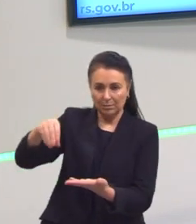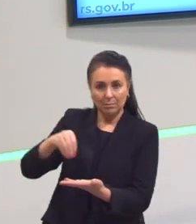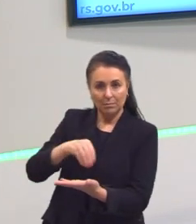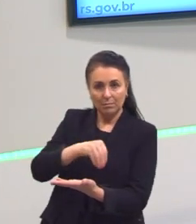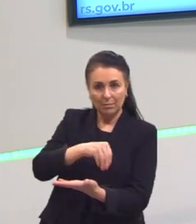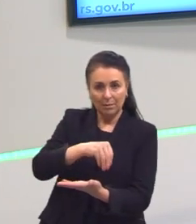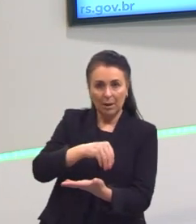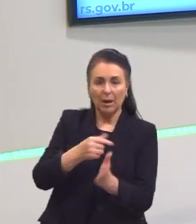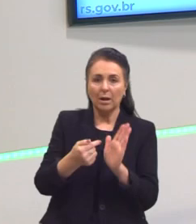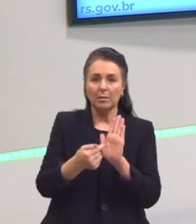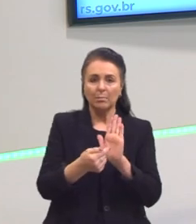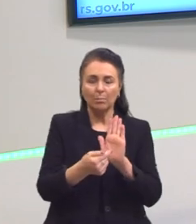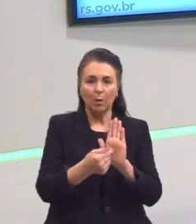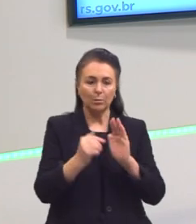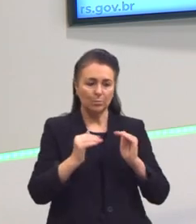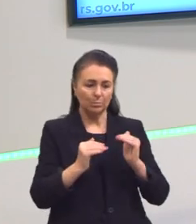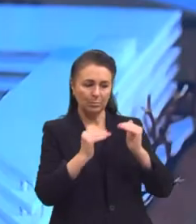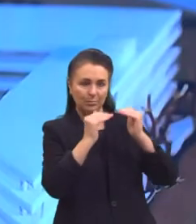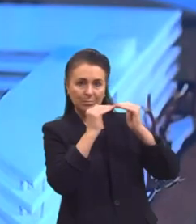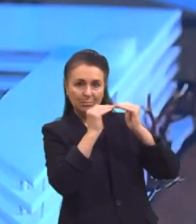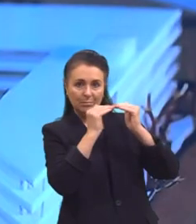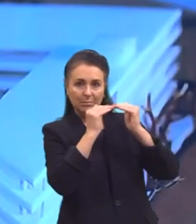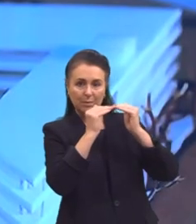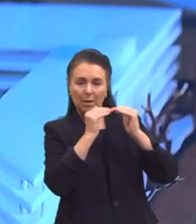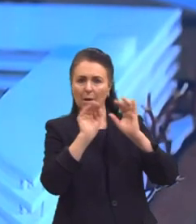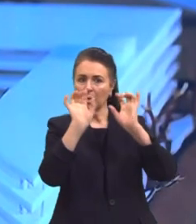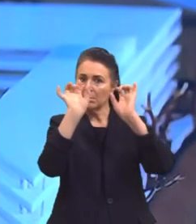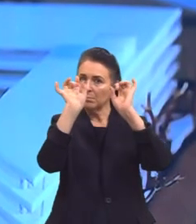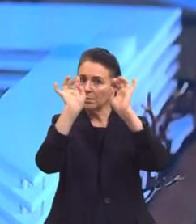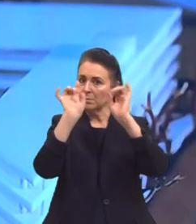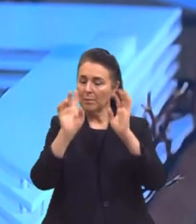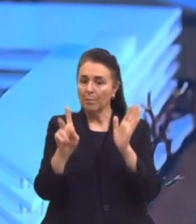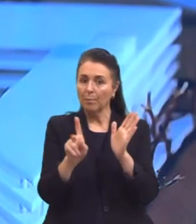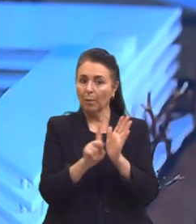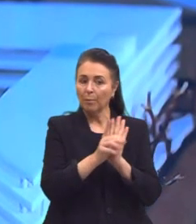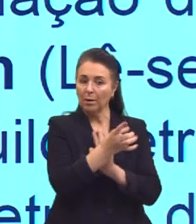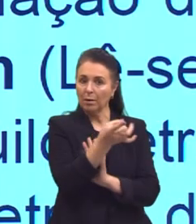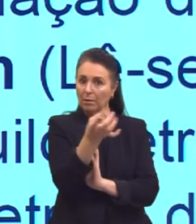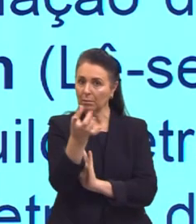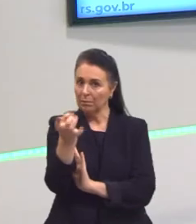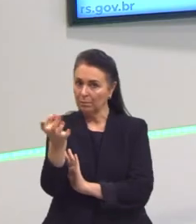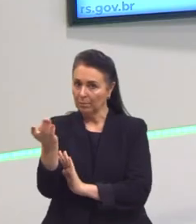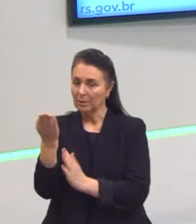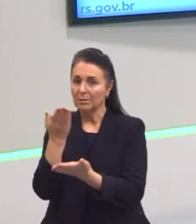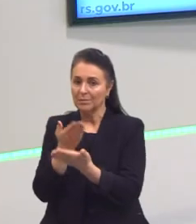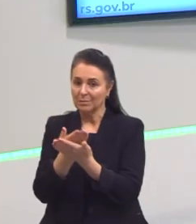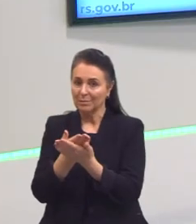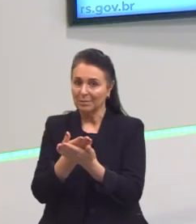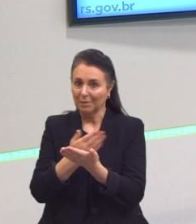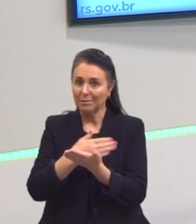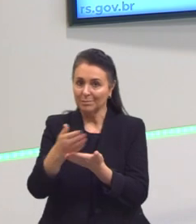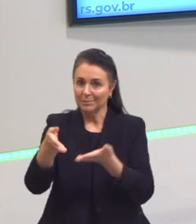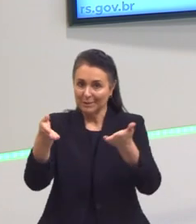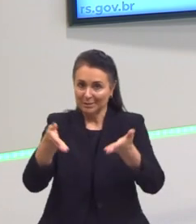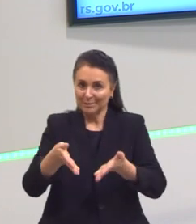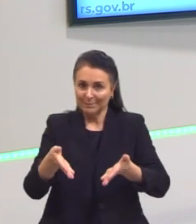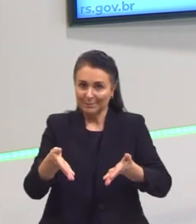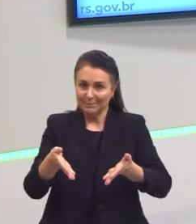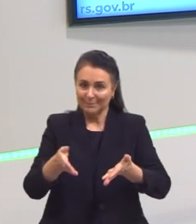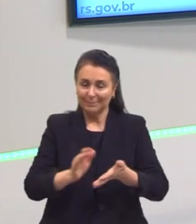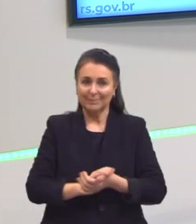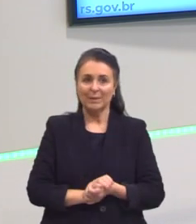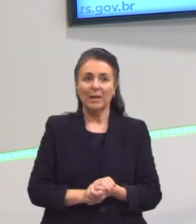uma escala, uma proporção específica, que é o que nós vamos estudar agora, tá?